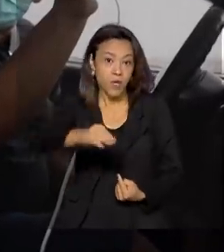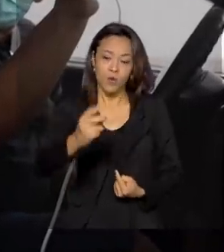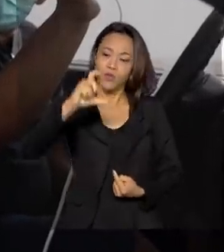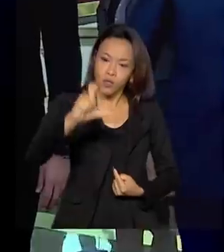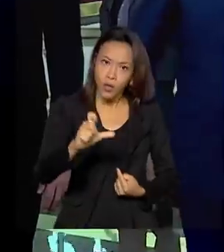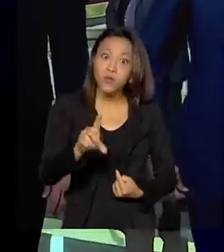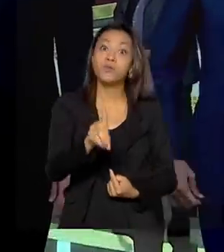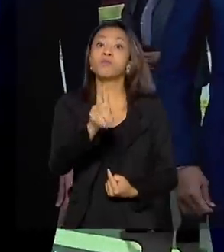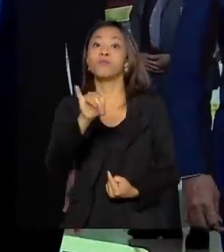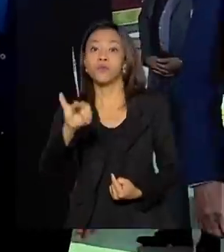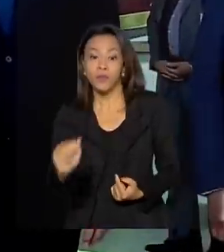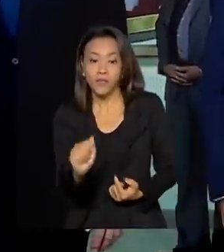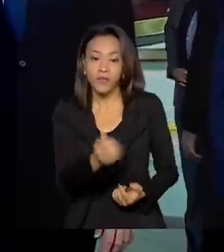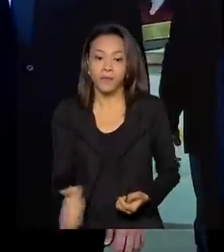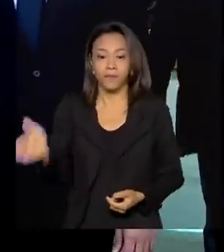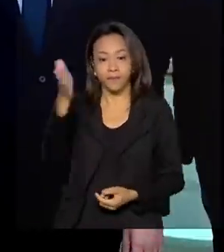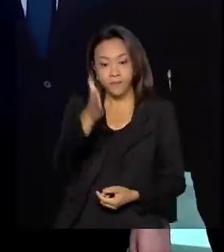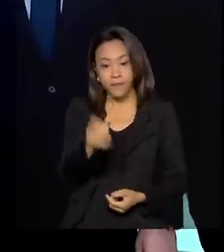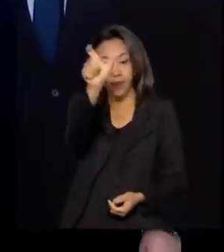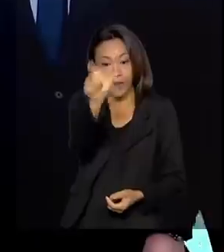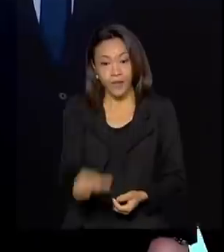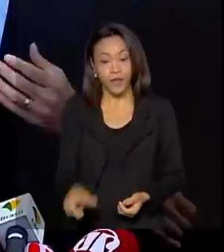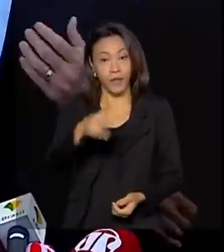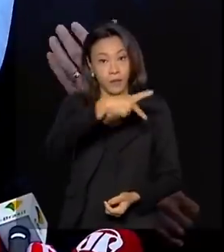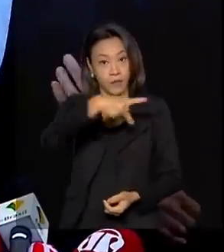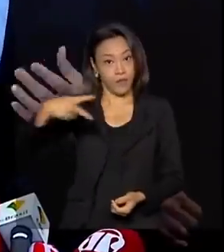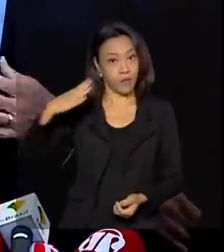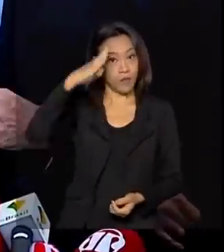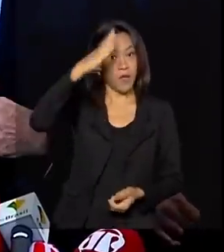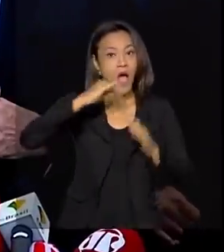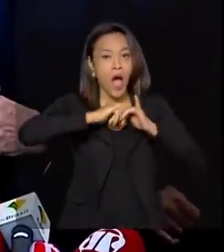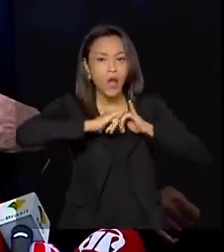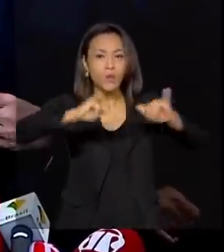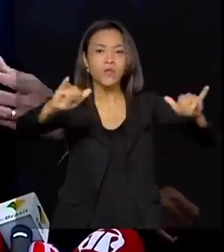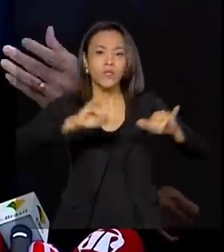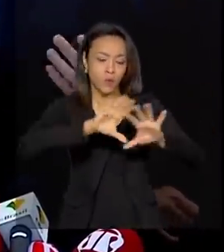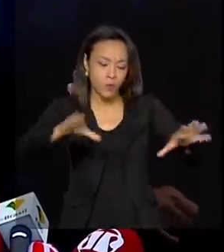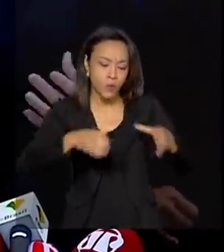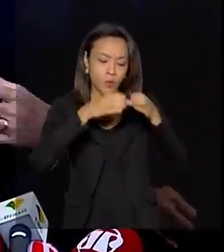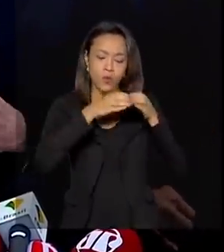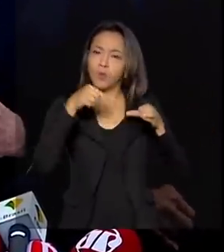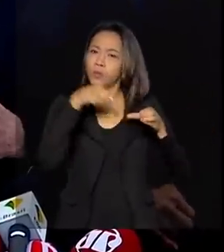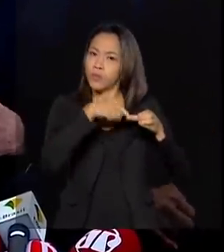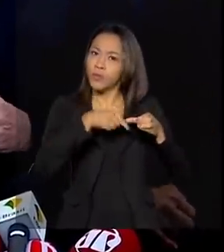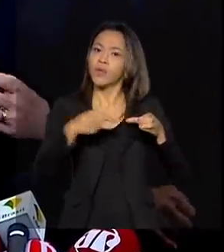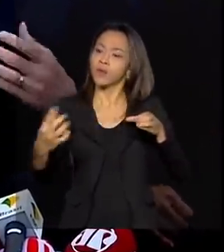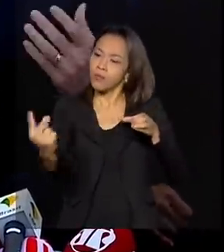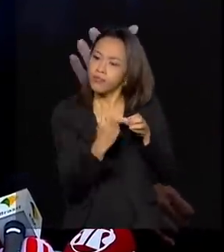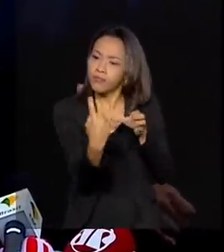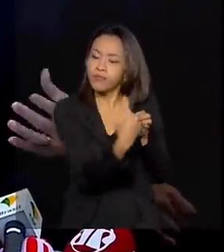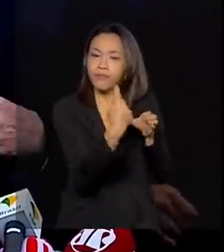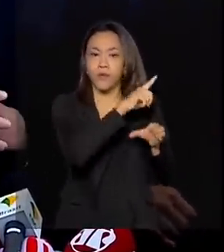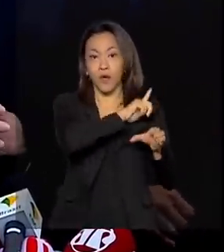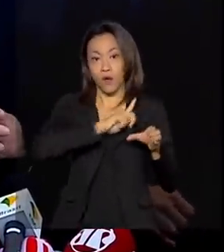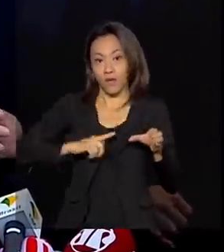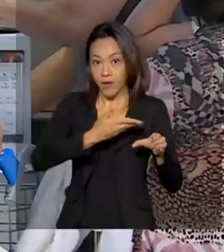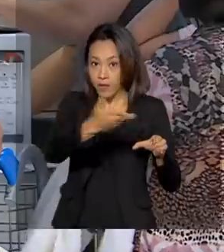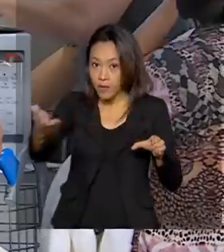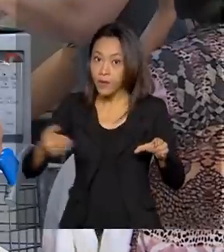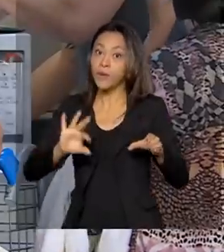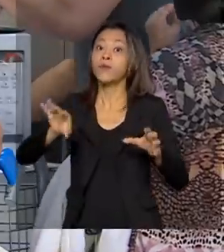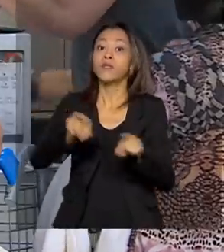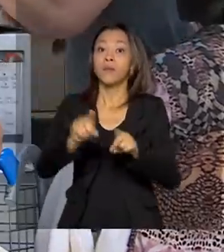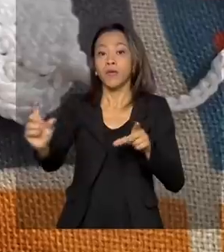por dia. E o presidente Jair Bolsonaro anuncia Comitê de Combate à Covid com governadores e Congresso Nacional.